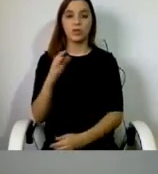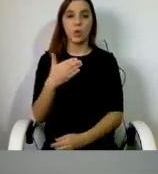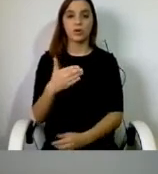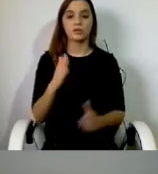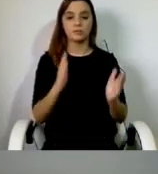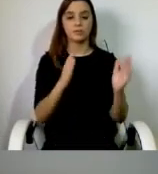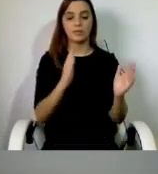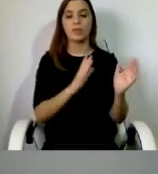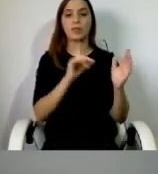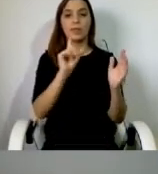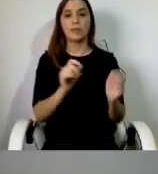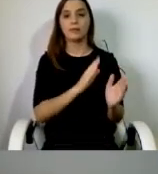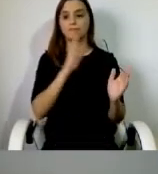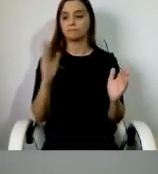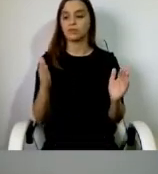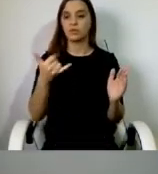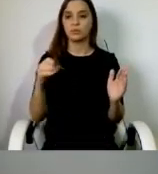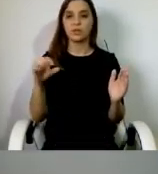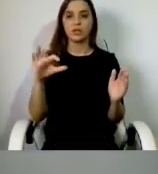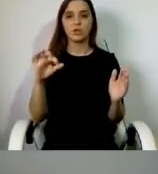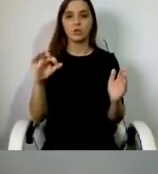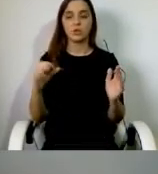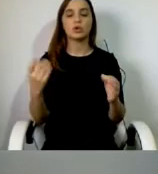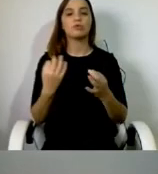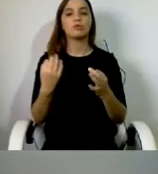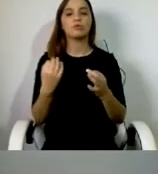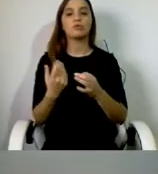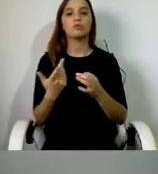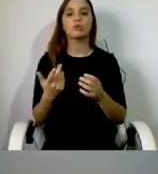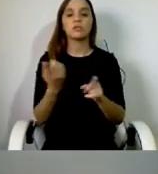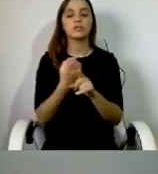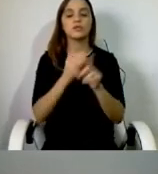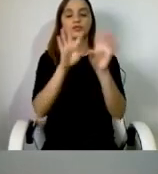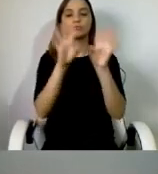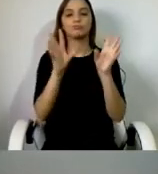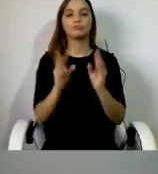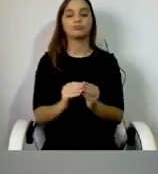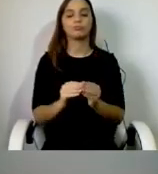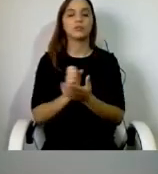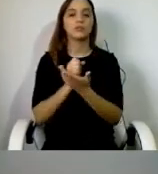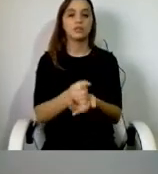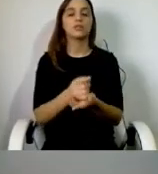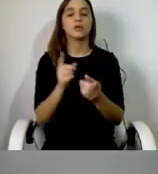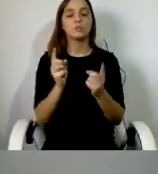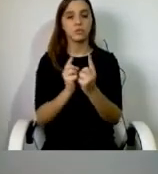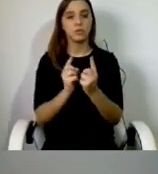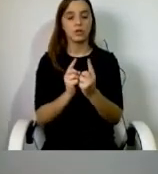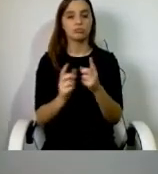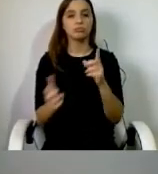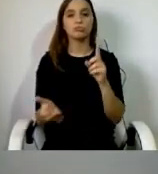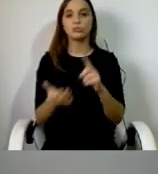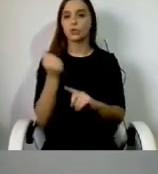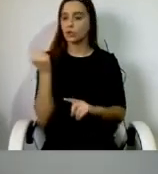conseguiu um total de serviço, no serviço de assistência pessoal, conseguiu fazer, ou melhor,